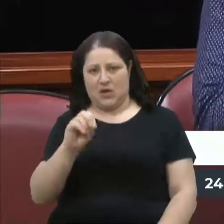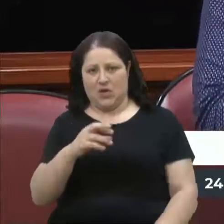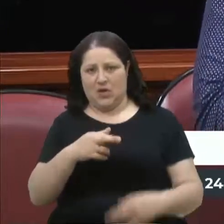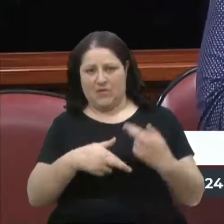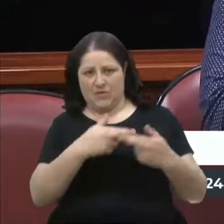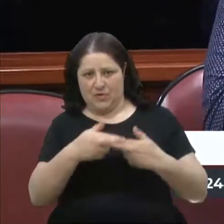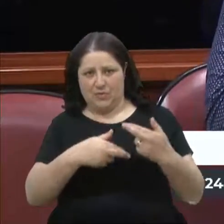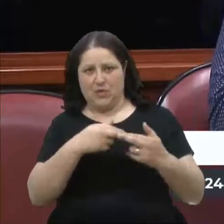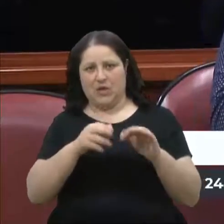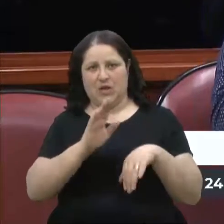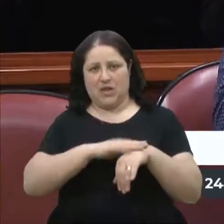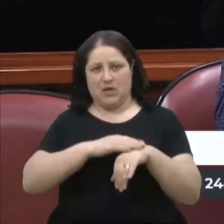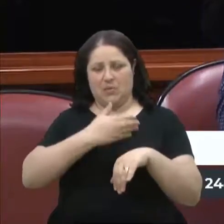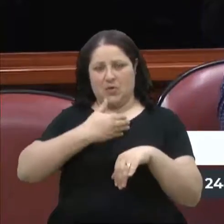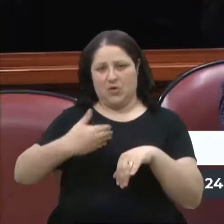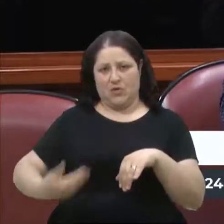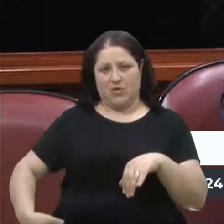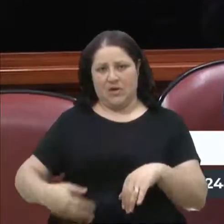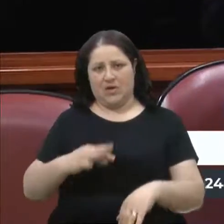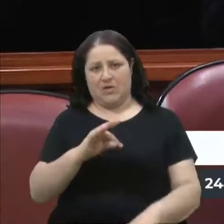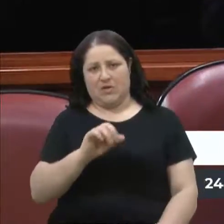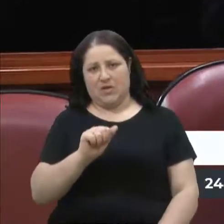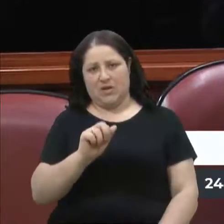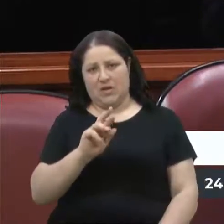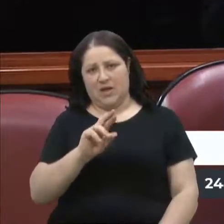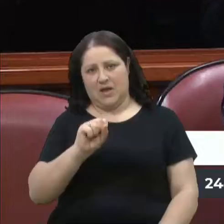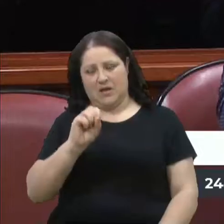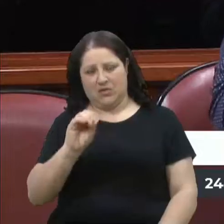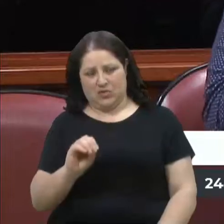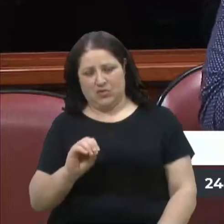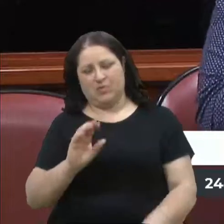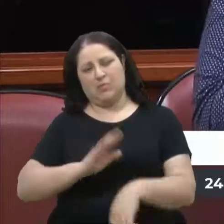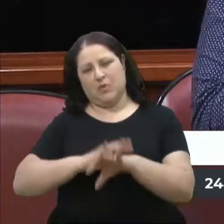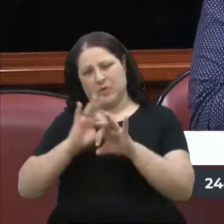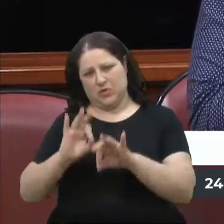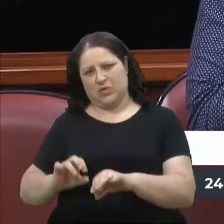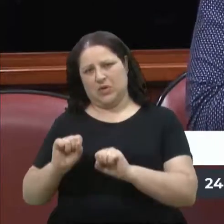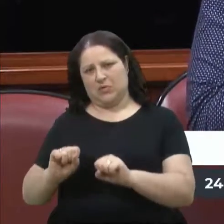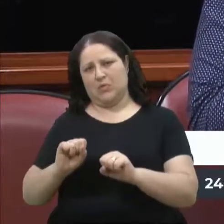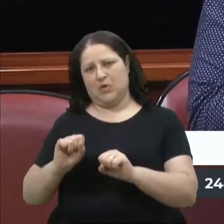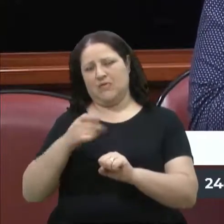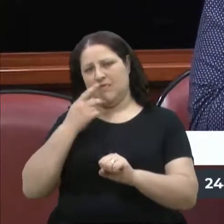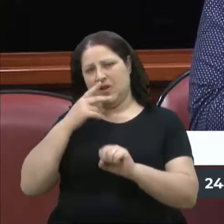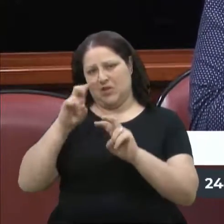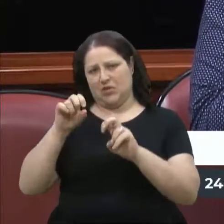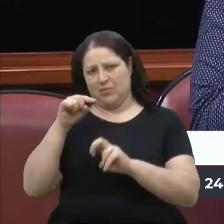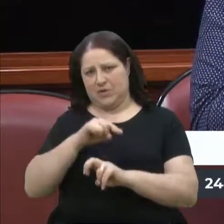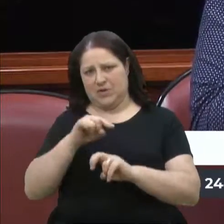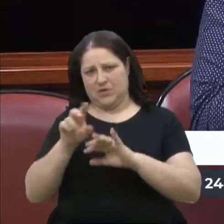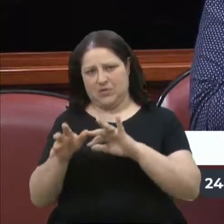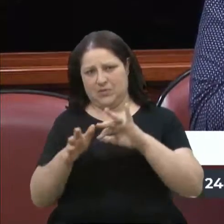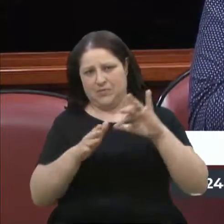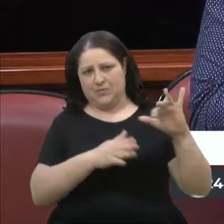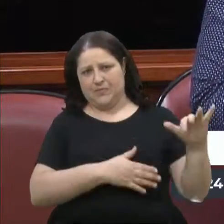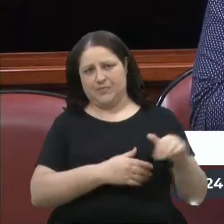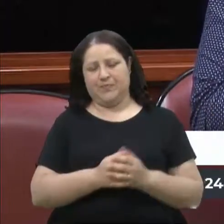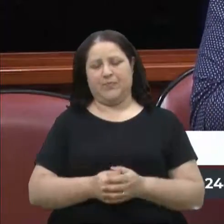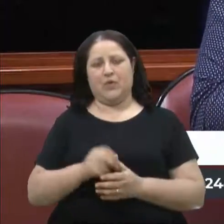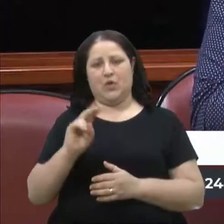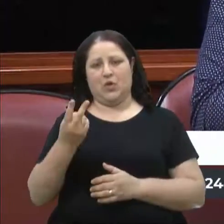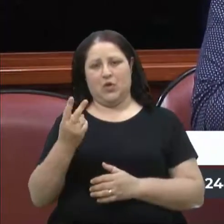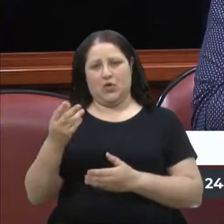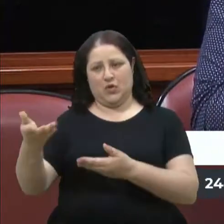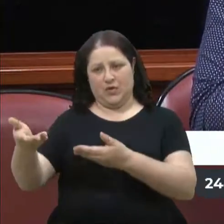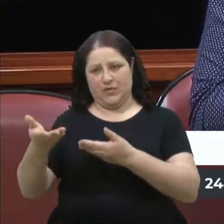como outras, mas no momento oportuno a gente pode conversar sobre isso. Dois convites, dois convites para os colegas vereadores. Hoje à